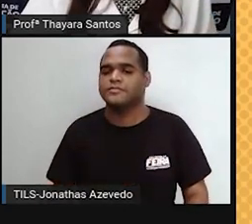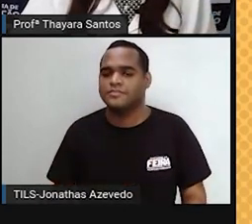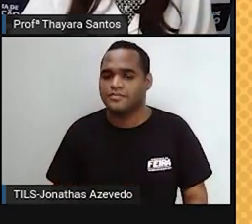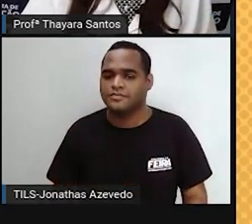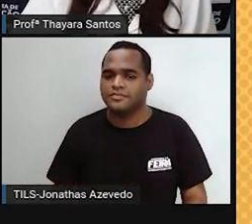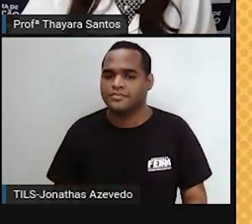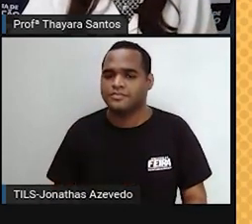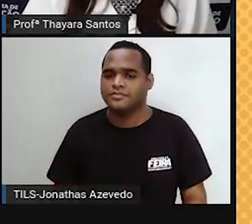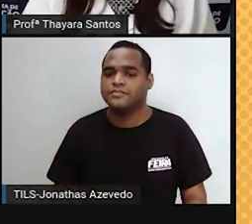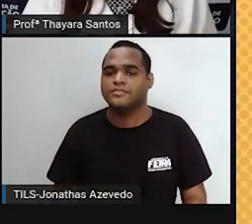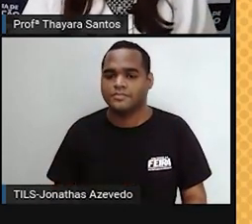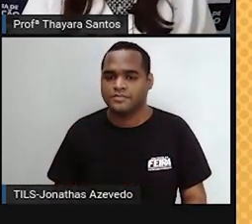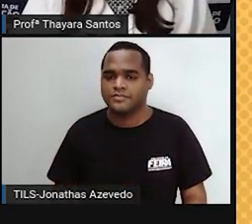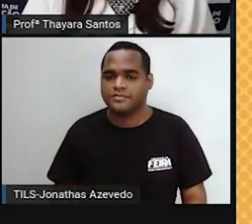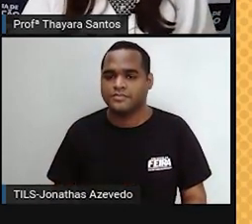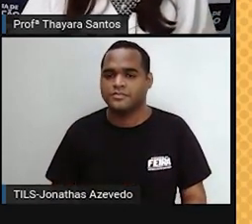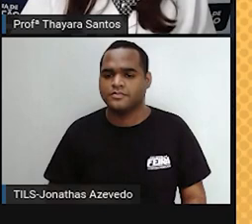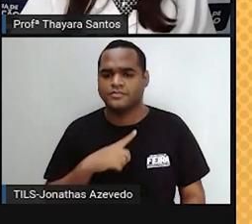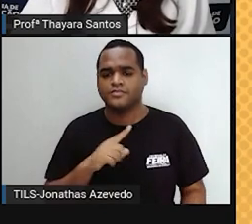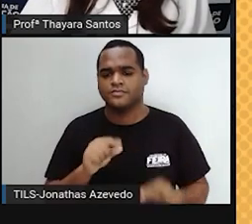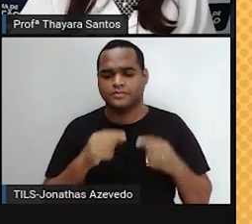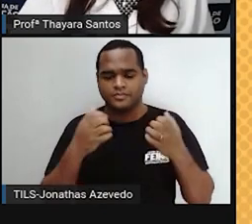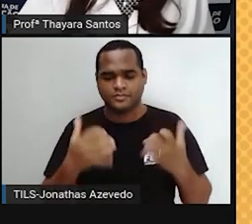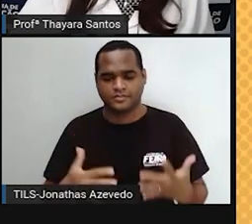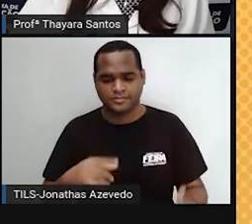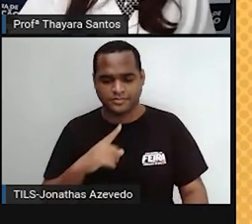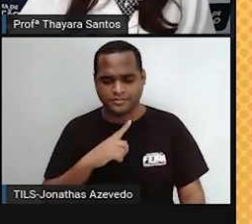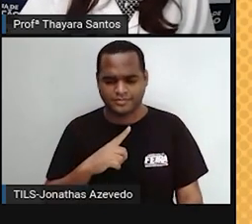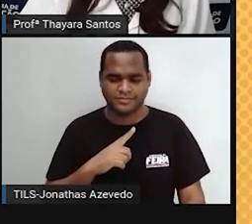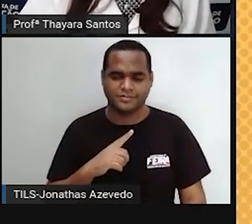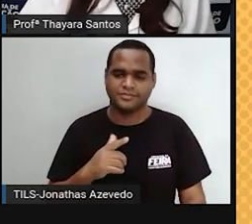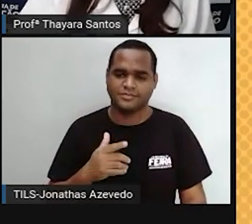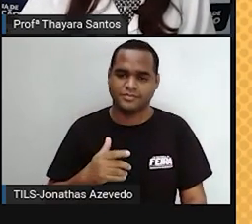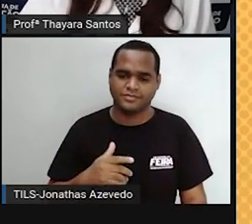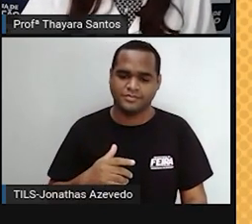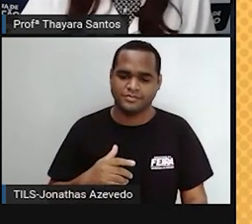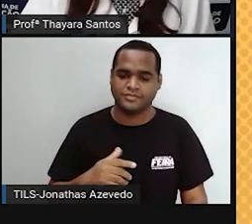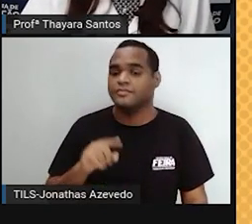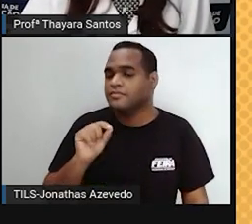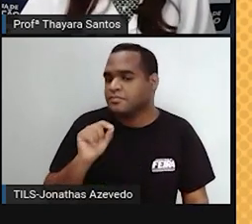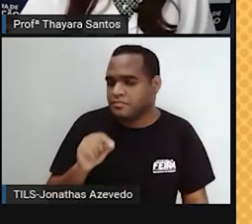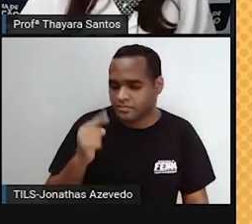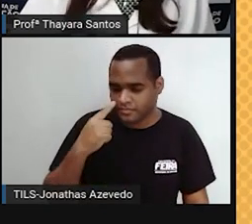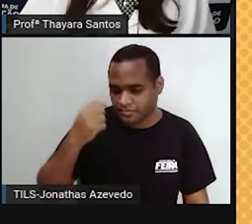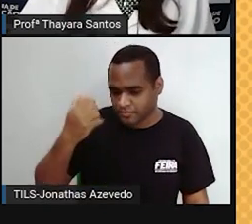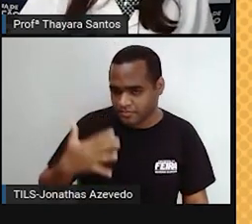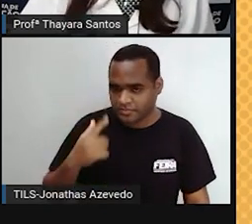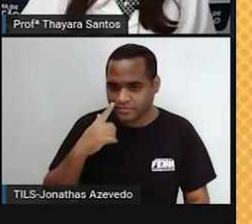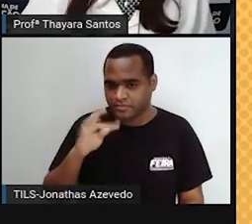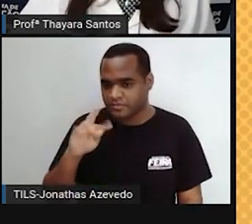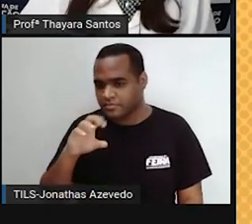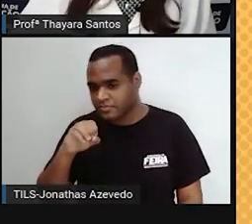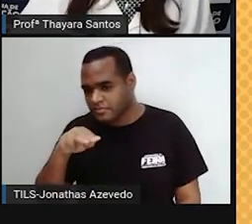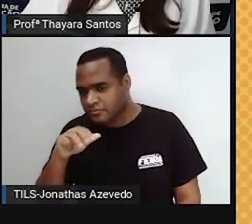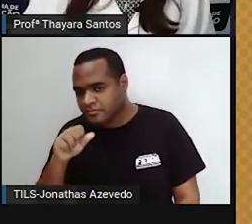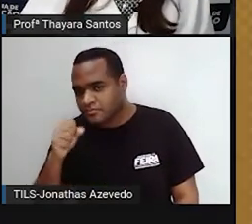aqui na trompa, não é no útero propriamente dito, é na trompa de falópio, tá?